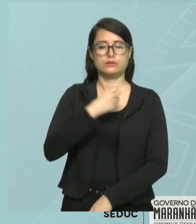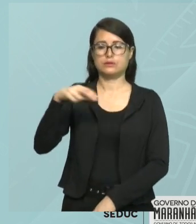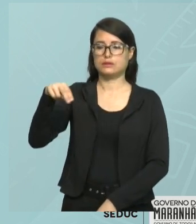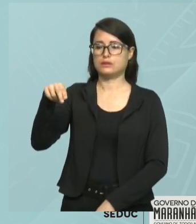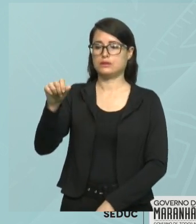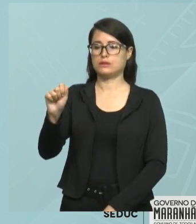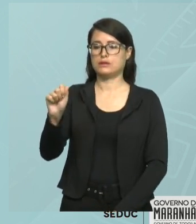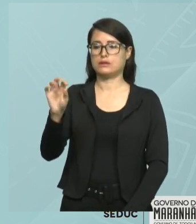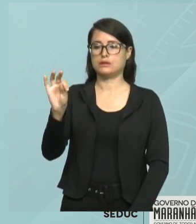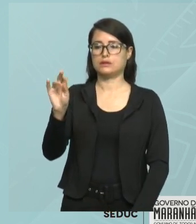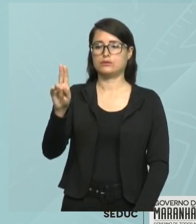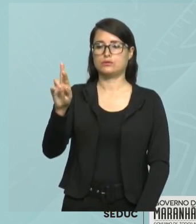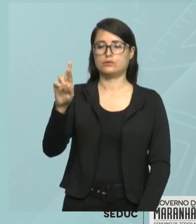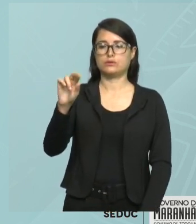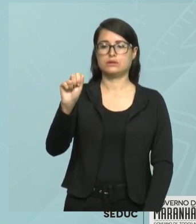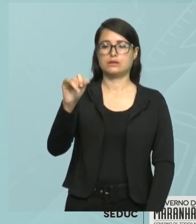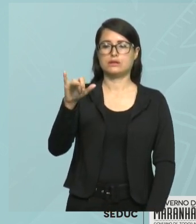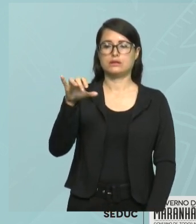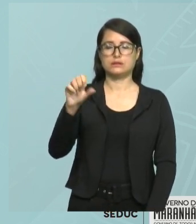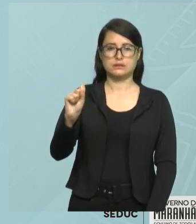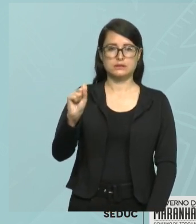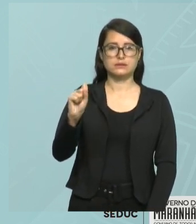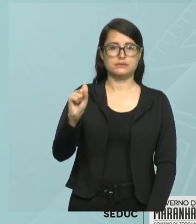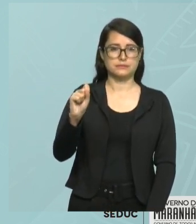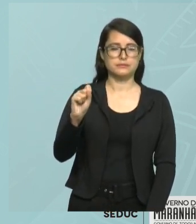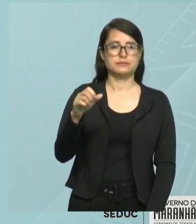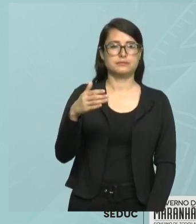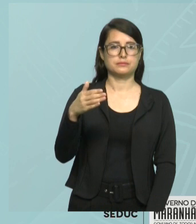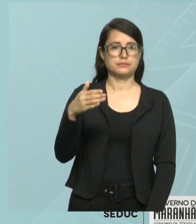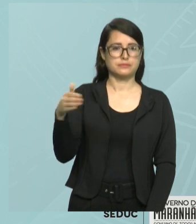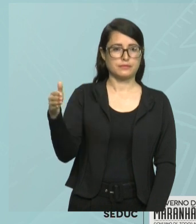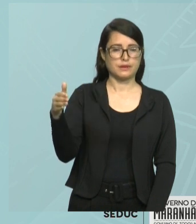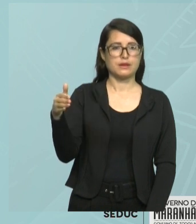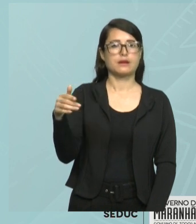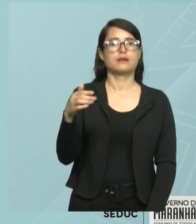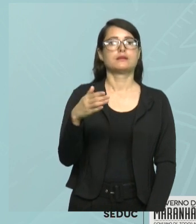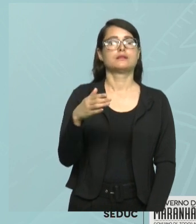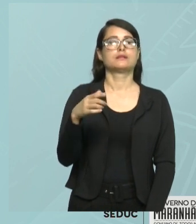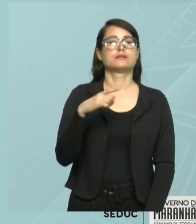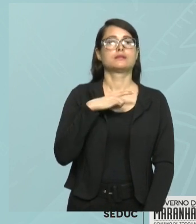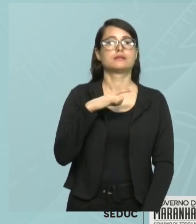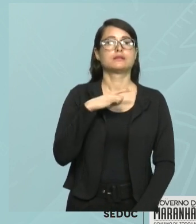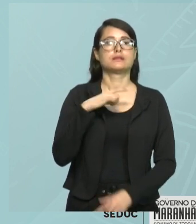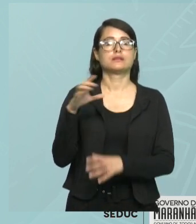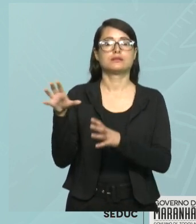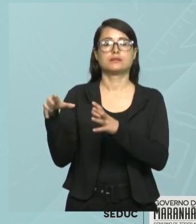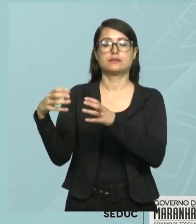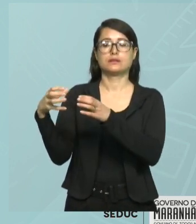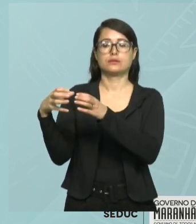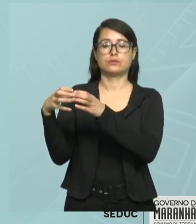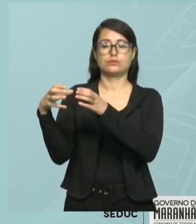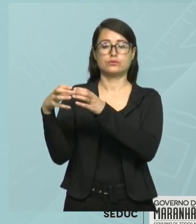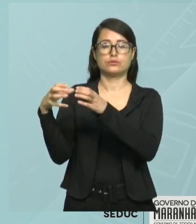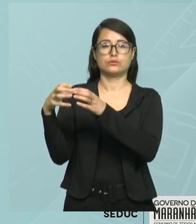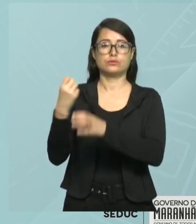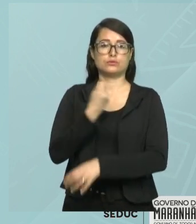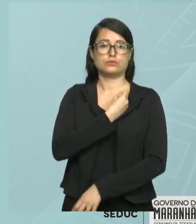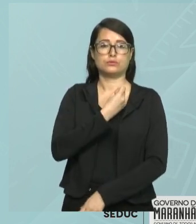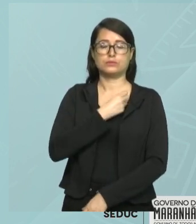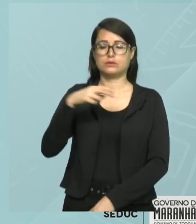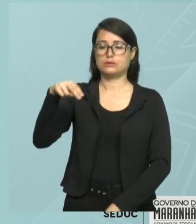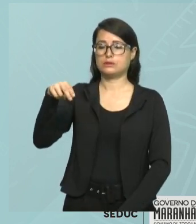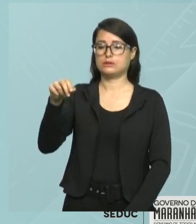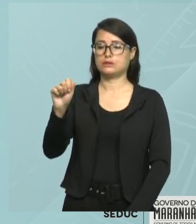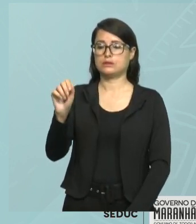dentro do conjunto dos números inteiros estão todos os elementos do conjunto dos números naturais. Logo,